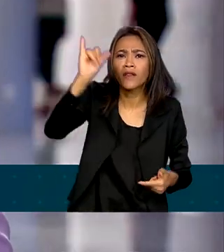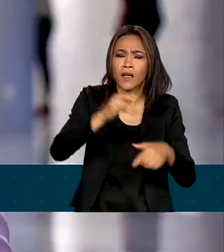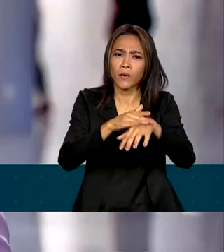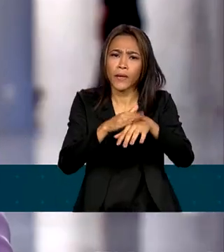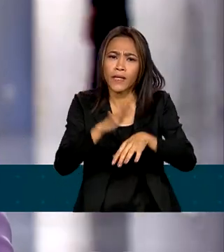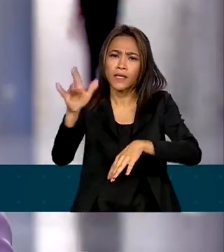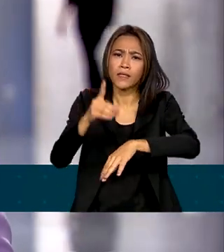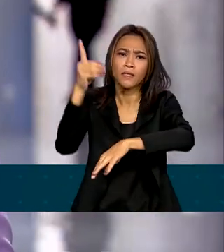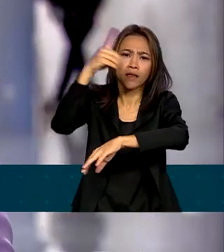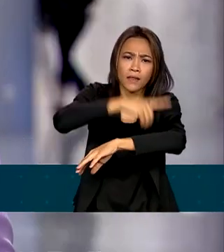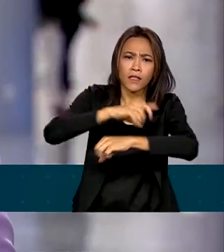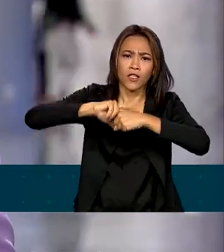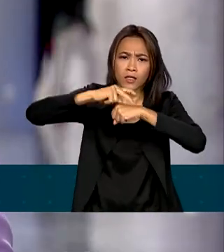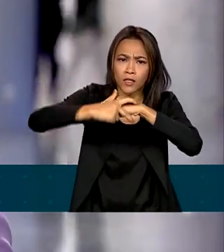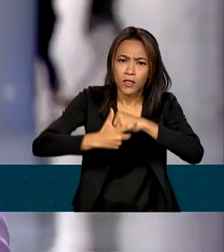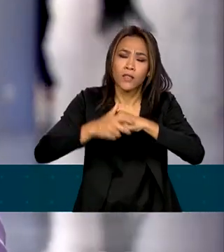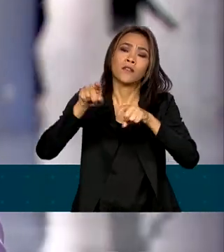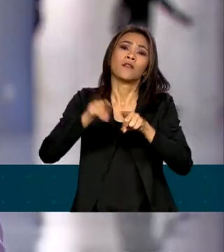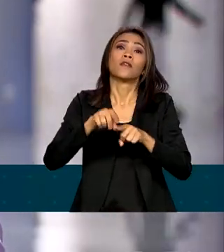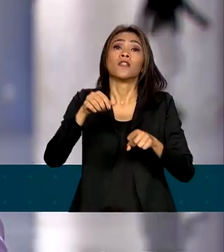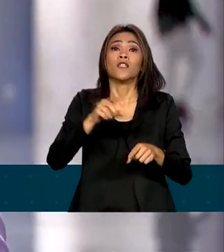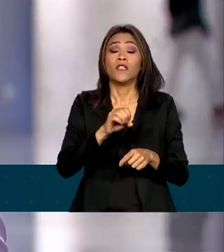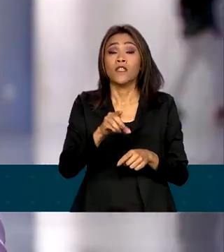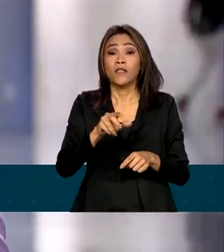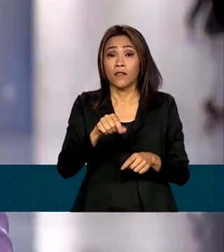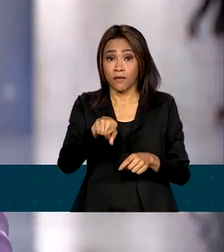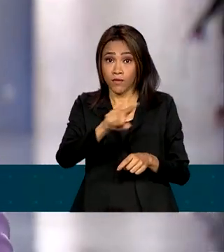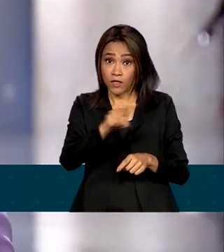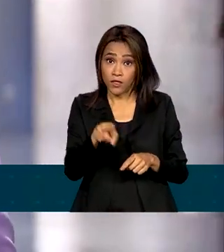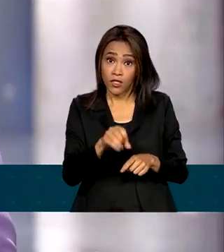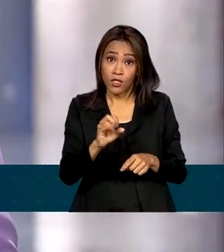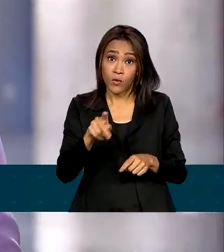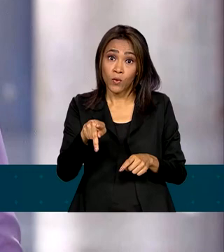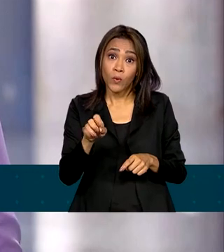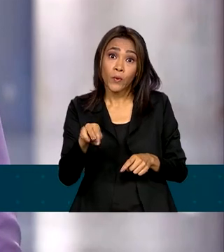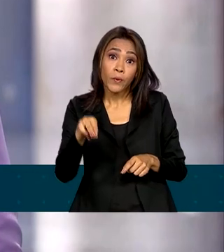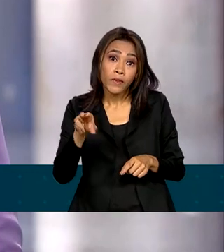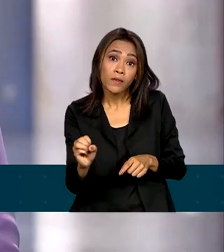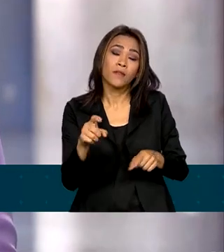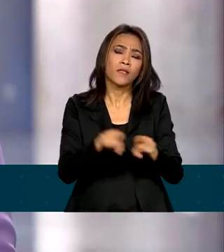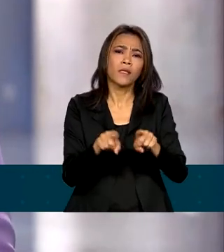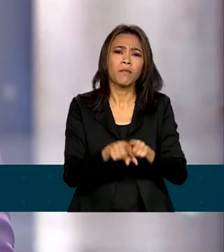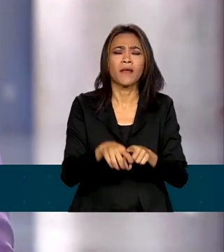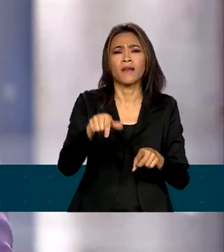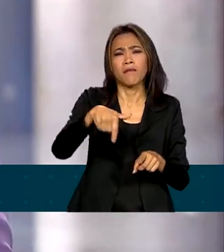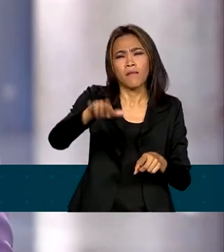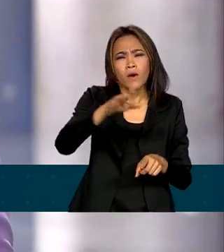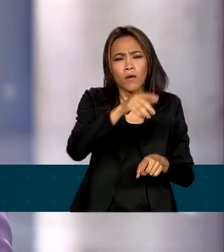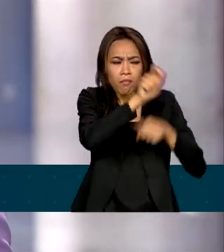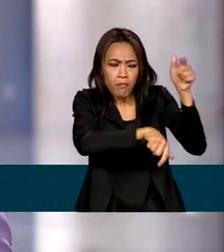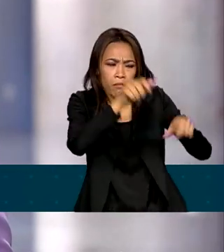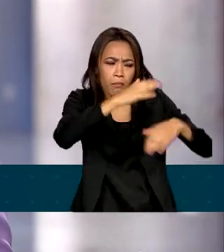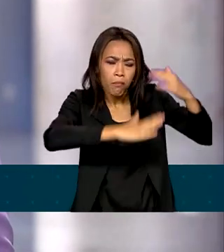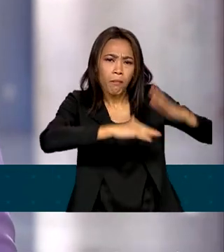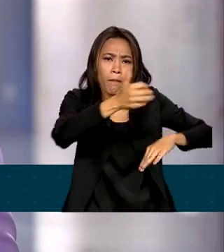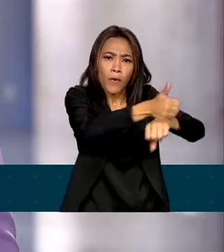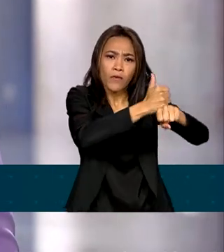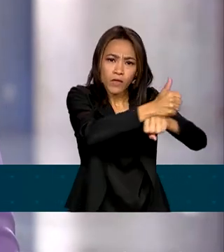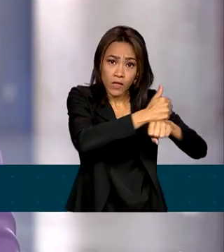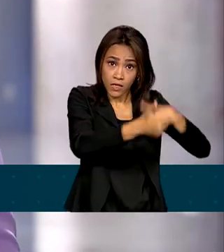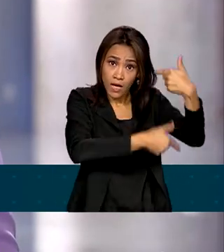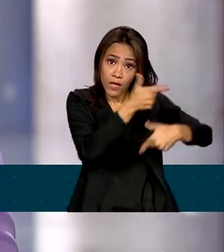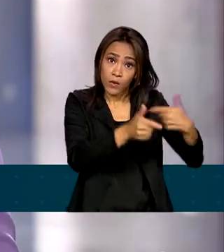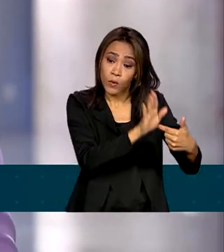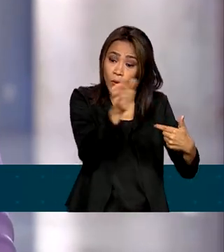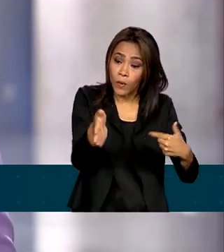dengue, zika e chikungunha. E 265 mil agentes comunitários que atuam no campo da saúde